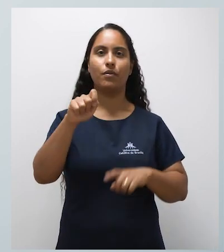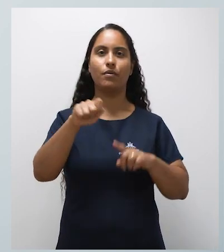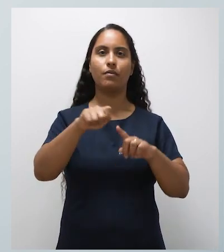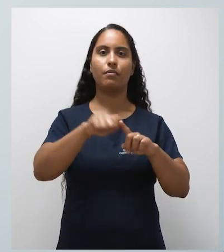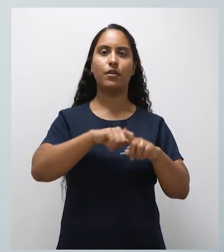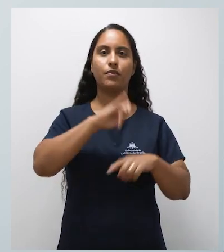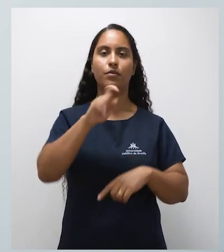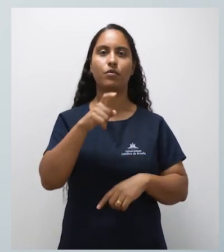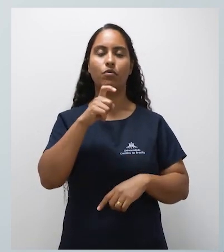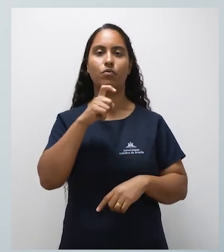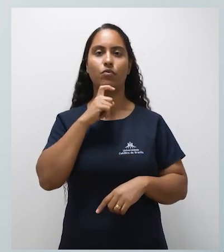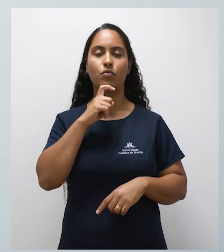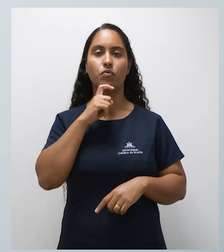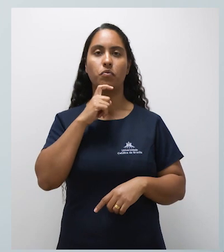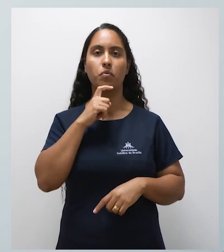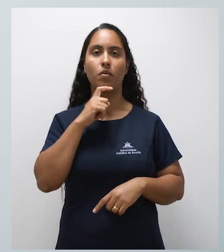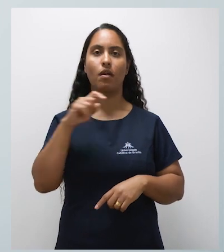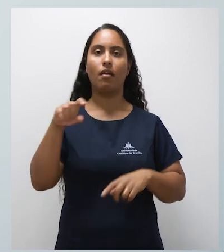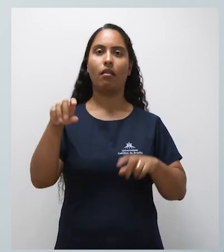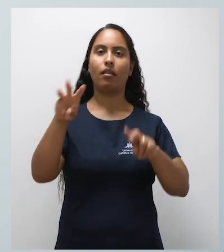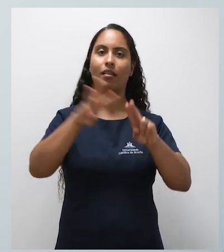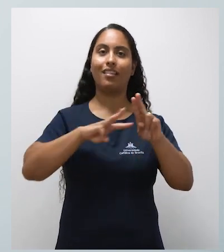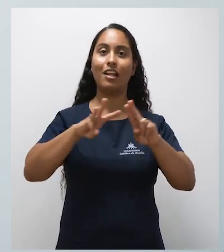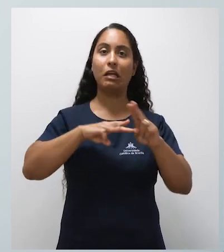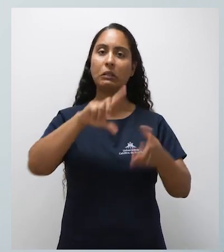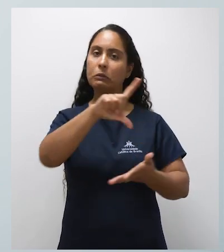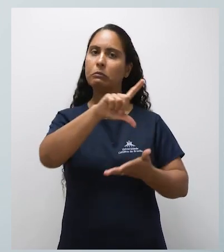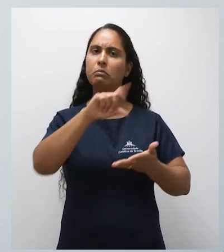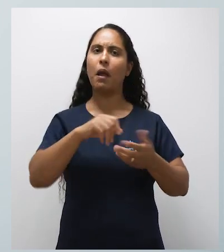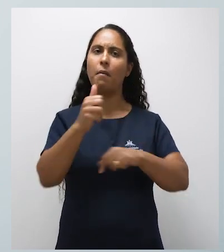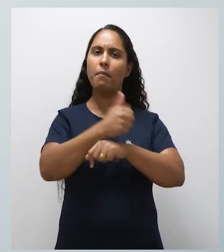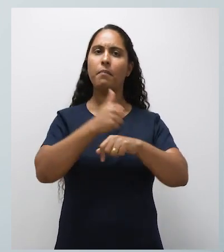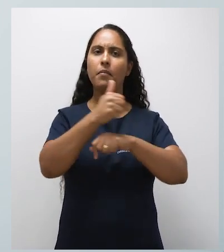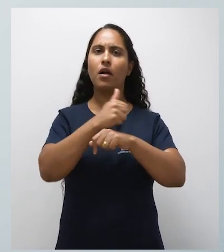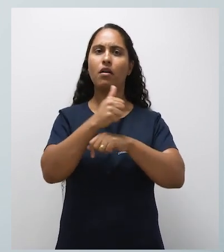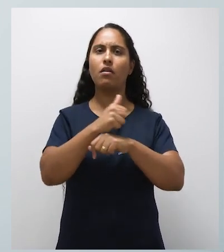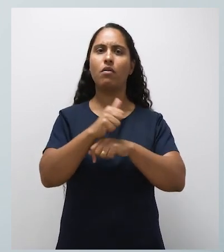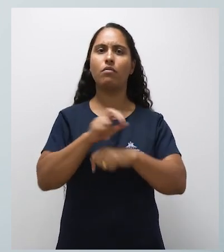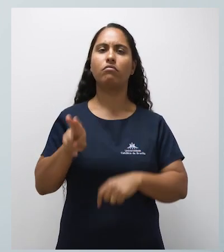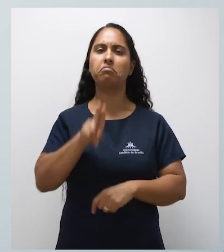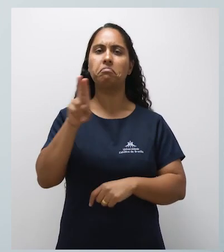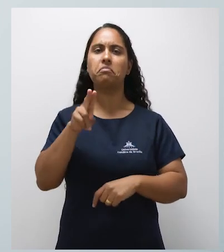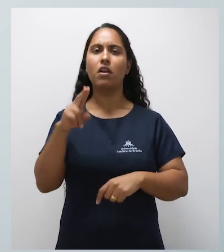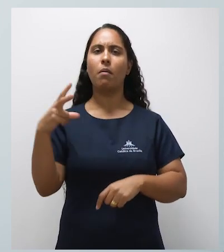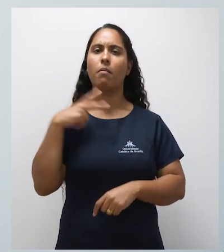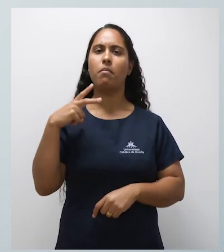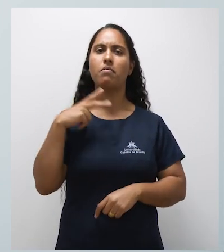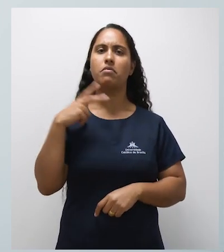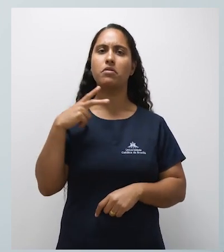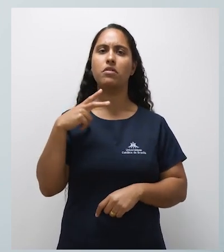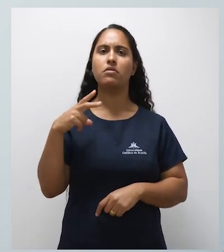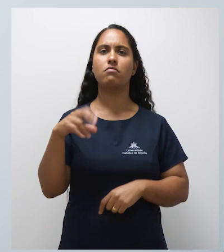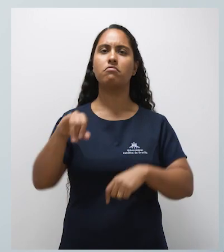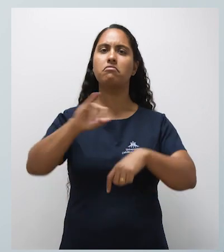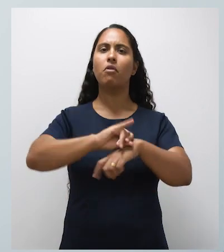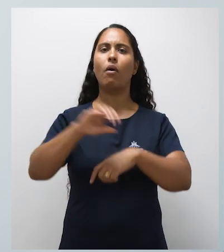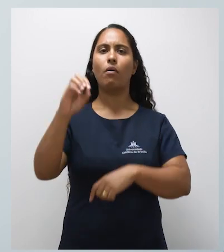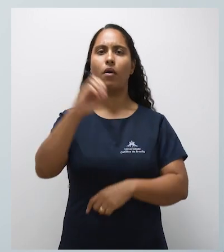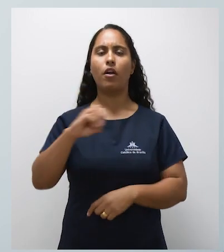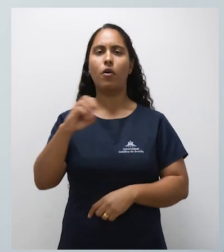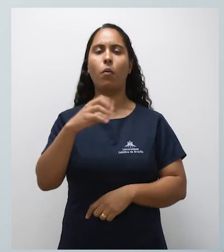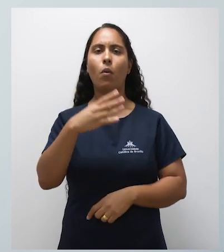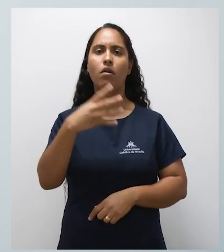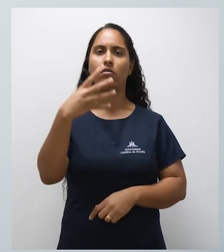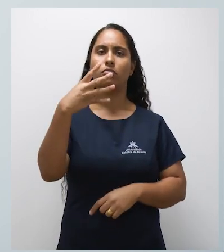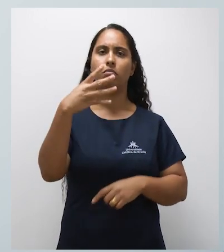divulgado no dia 18 de julho do ocorrente ano, a UCB foi escolhida como a melhor universidade particular do Centro